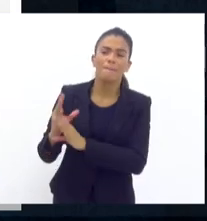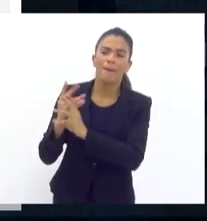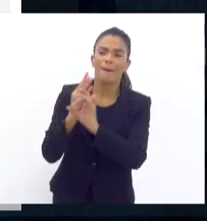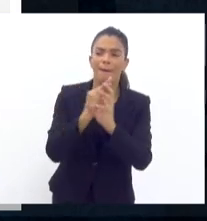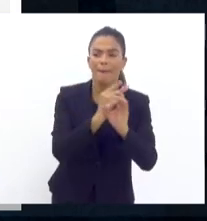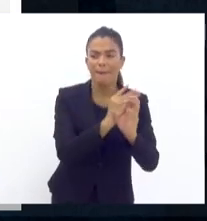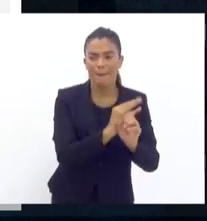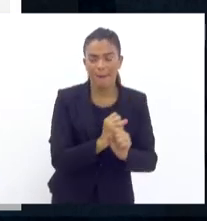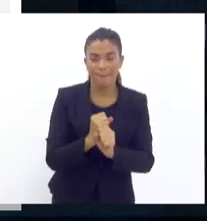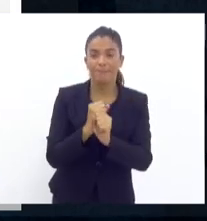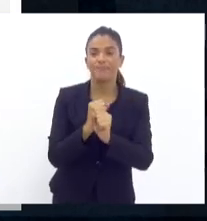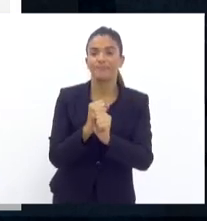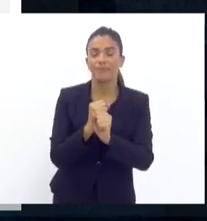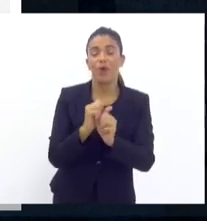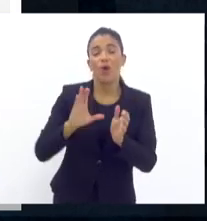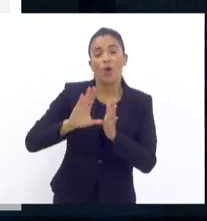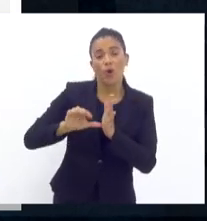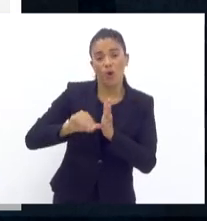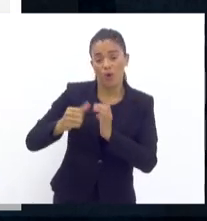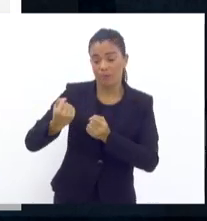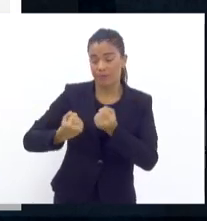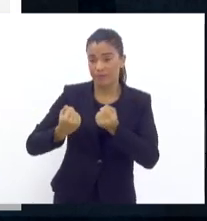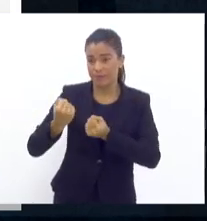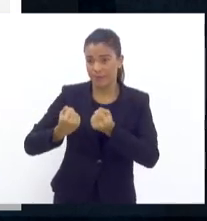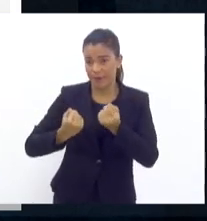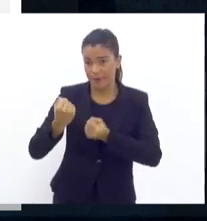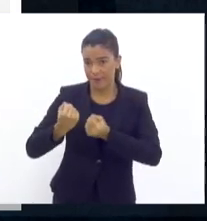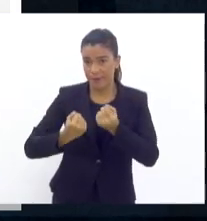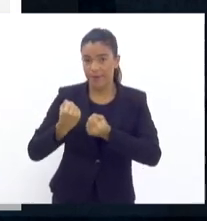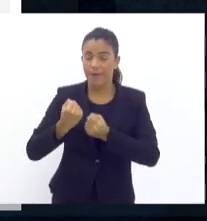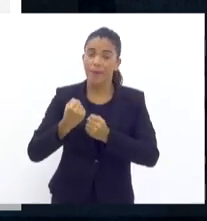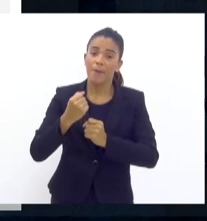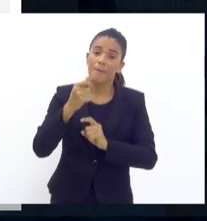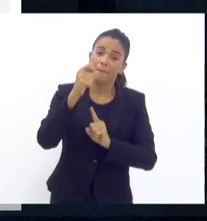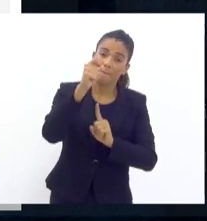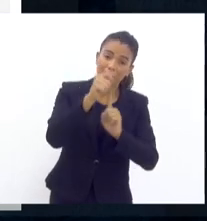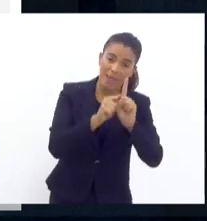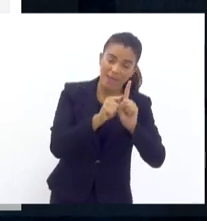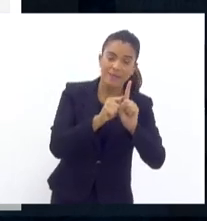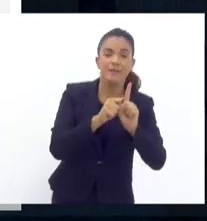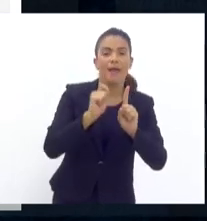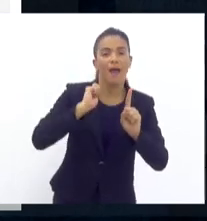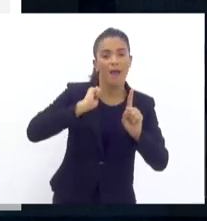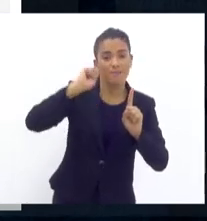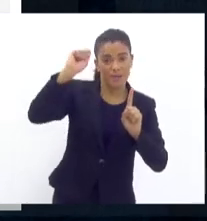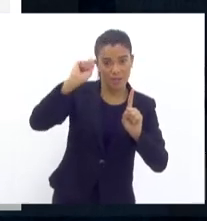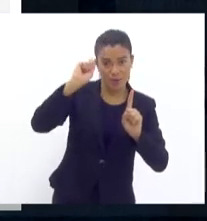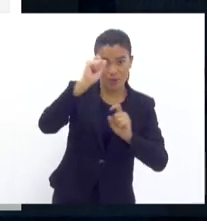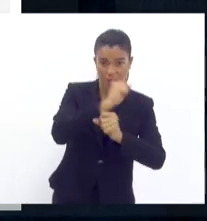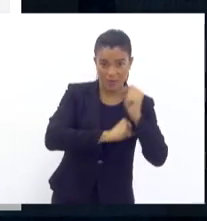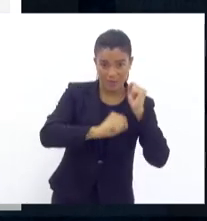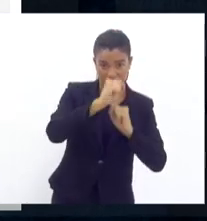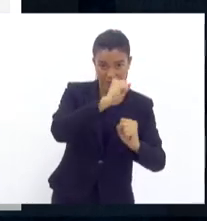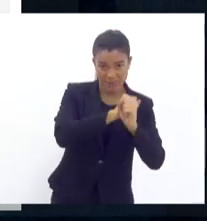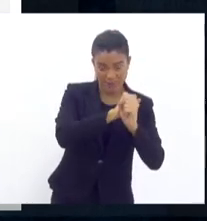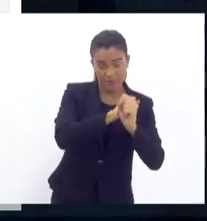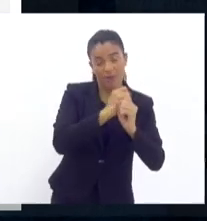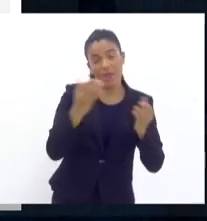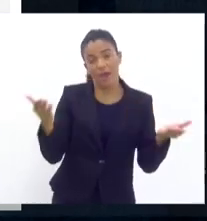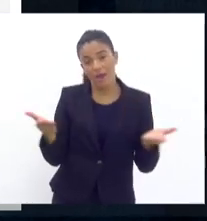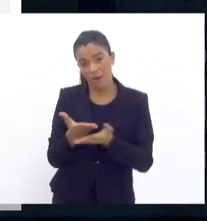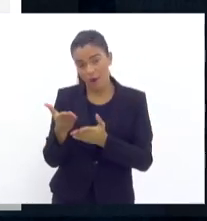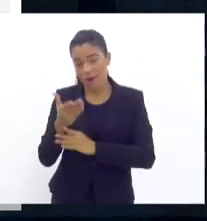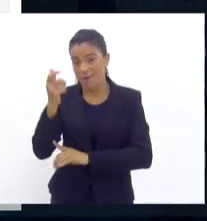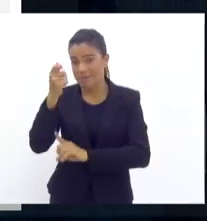Esse é o roubo de veículo abril por abril. Aquele anterior era do comando desde novembro para cá.